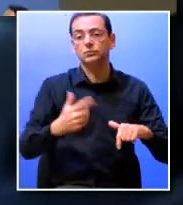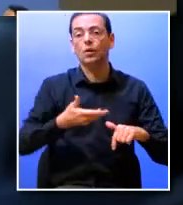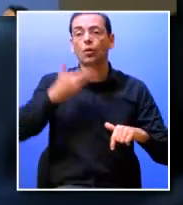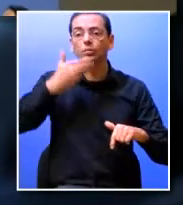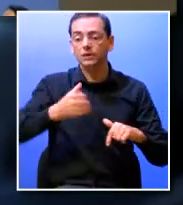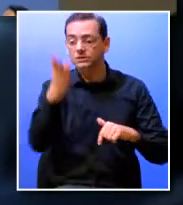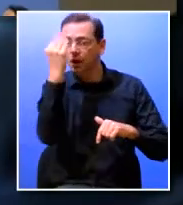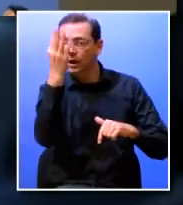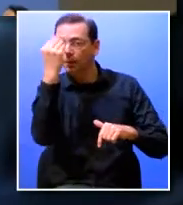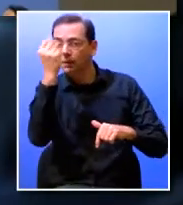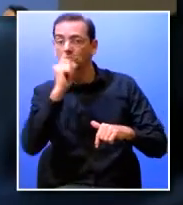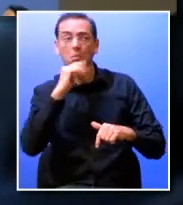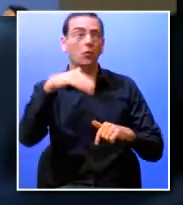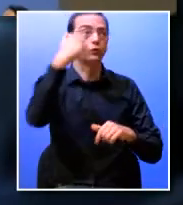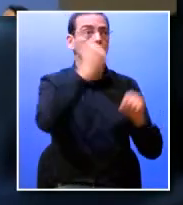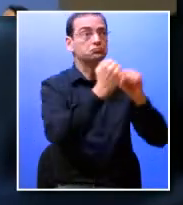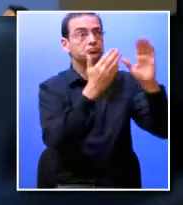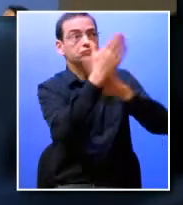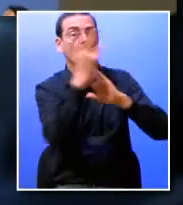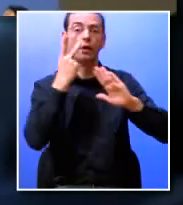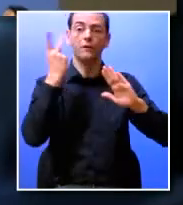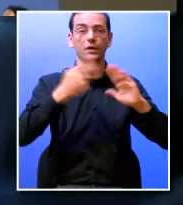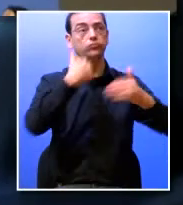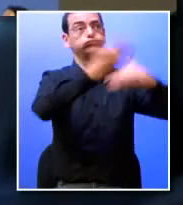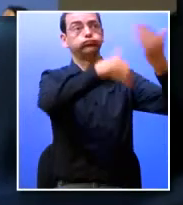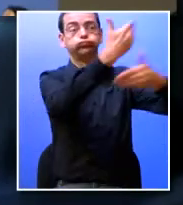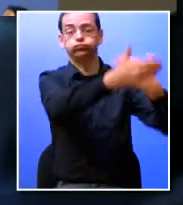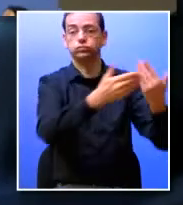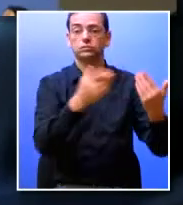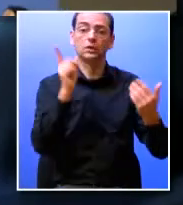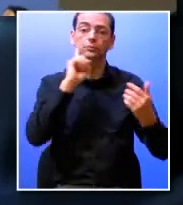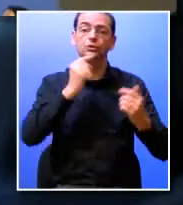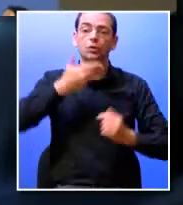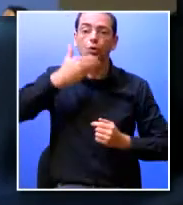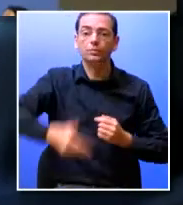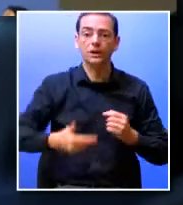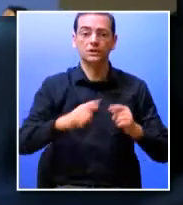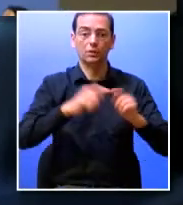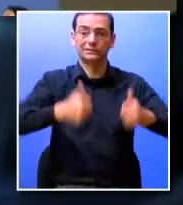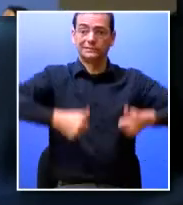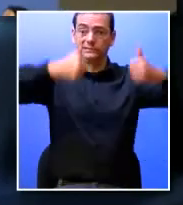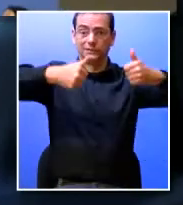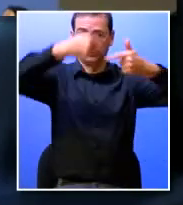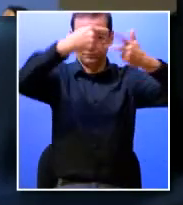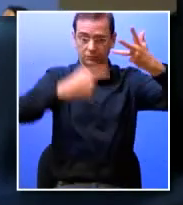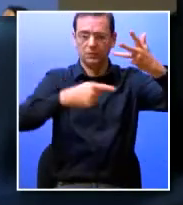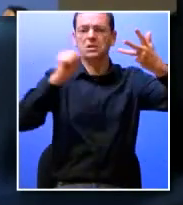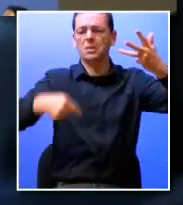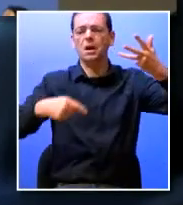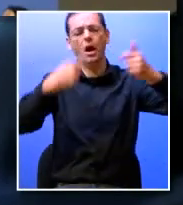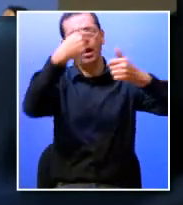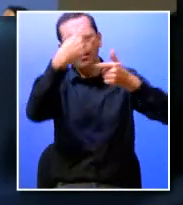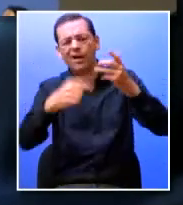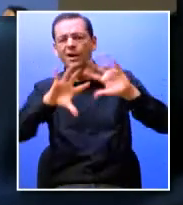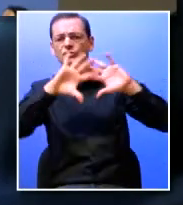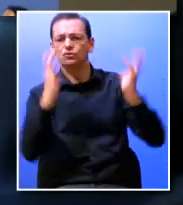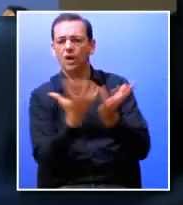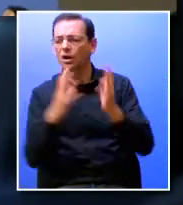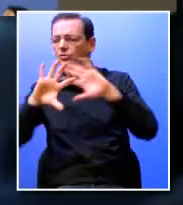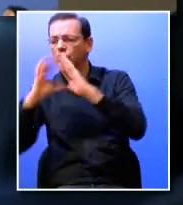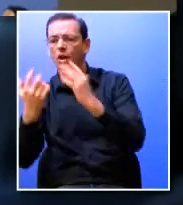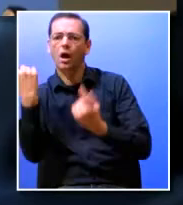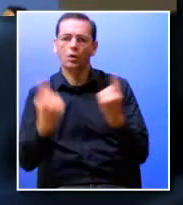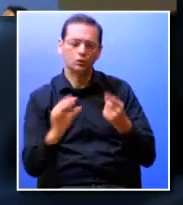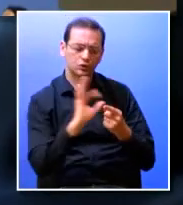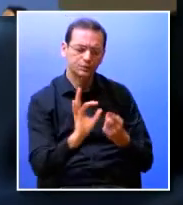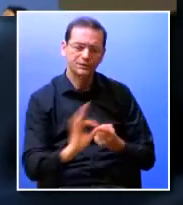competências listamos então um conjunto de competências chave e depois um conjunto de competências gerais e específicas para cada nível de